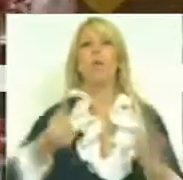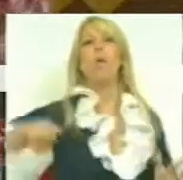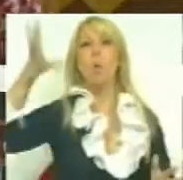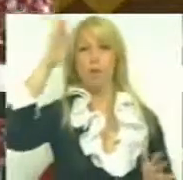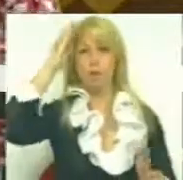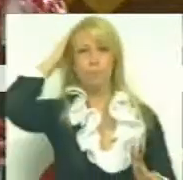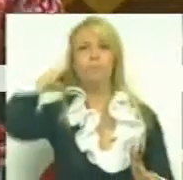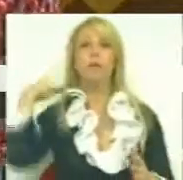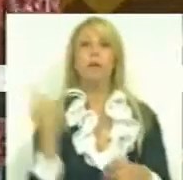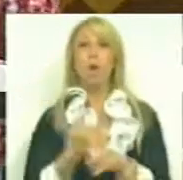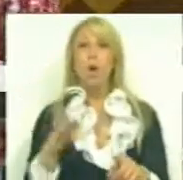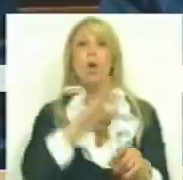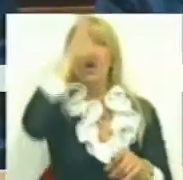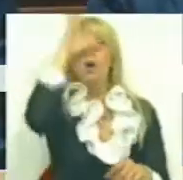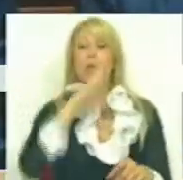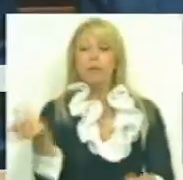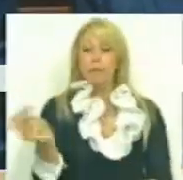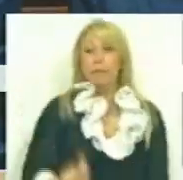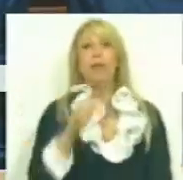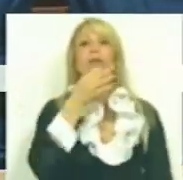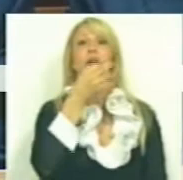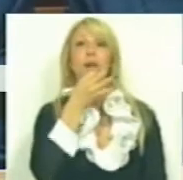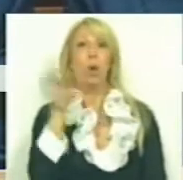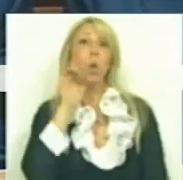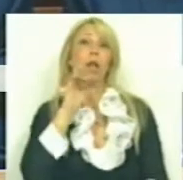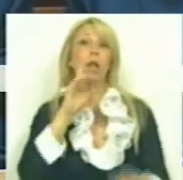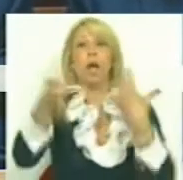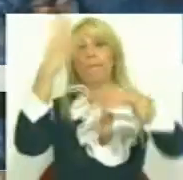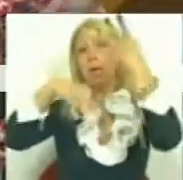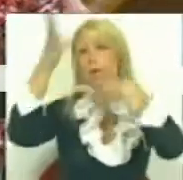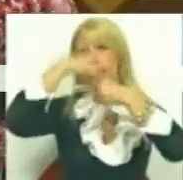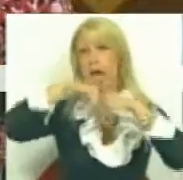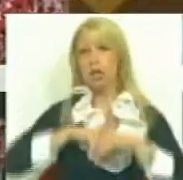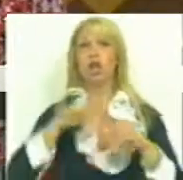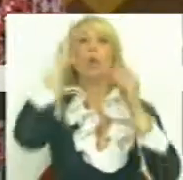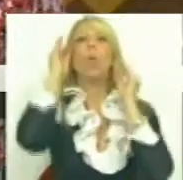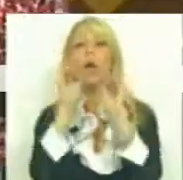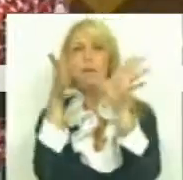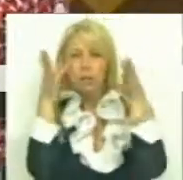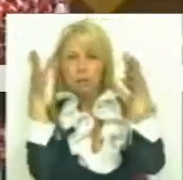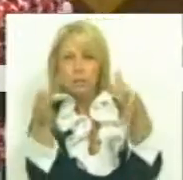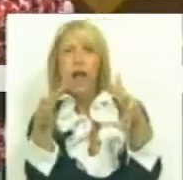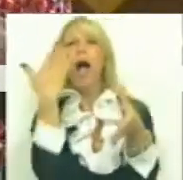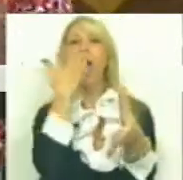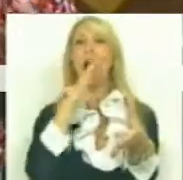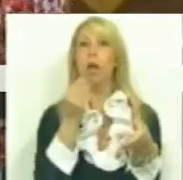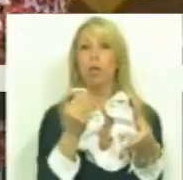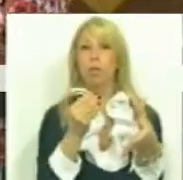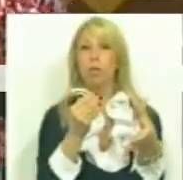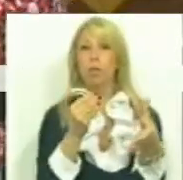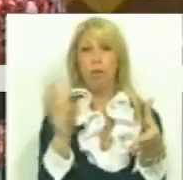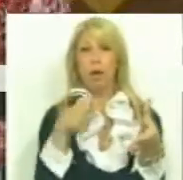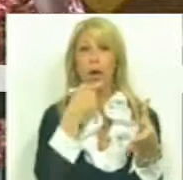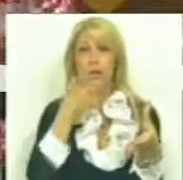vem-nos aqui falar da qualidade das aprendizagens, do ensino centrado no aluno, mas isso não se faz sem professoras. Isso não se faz sem